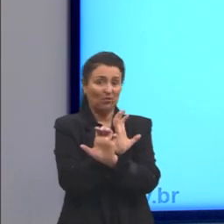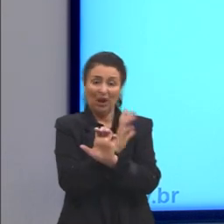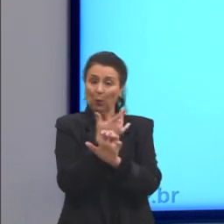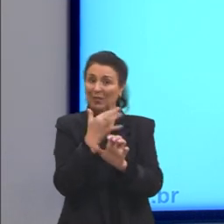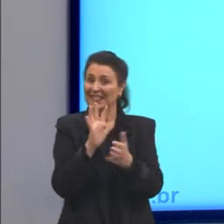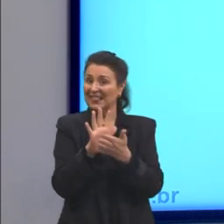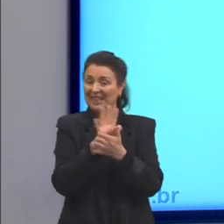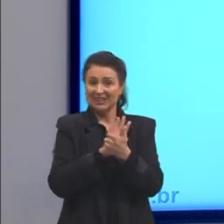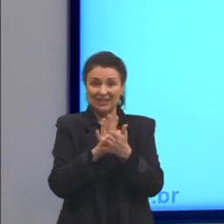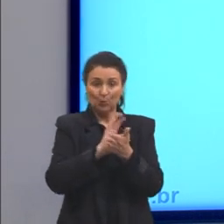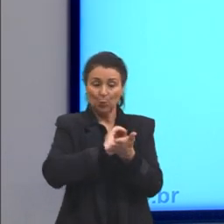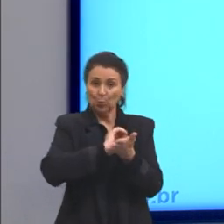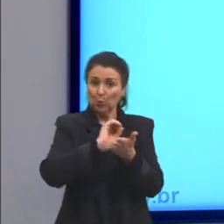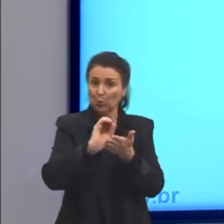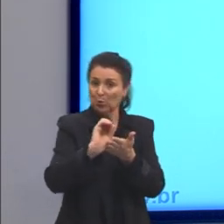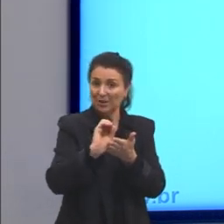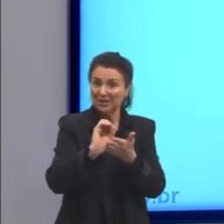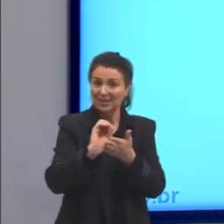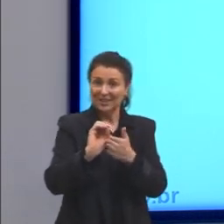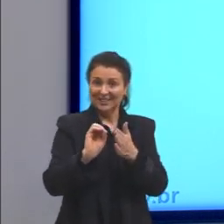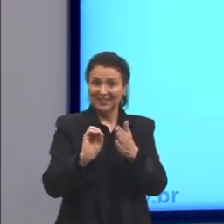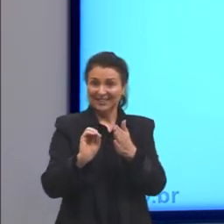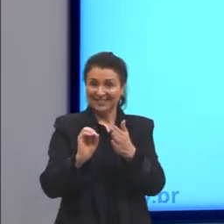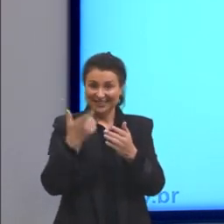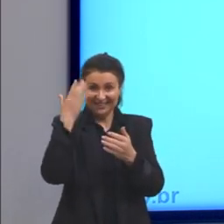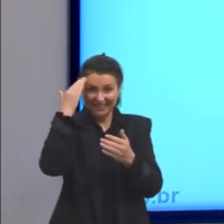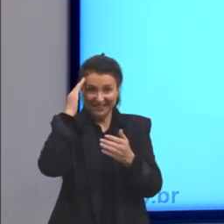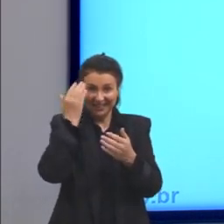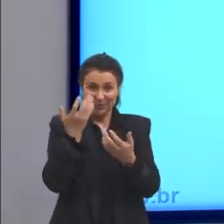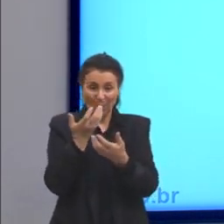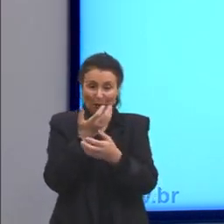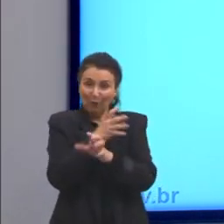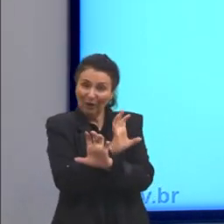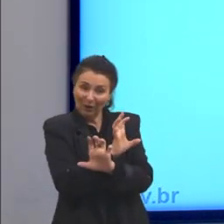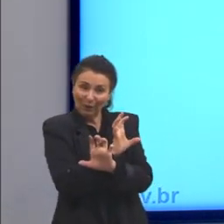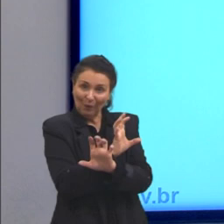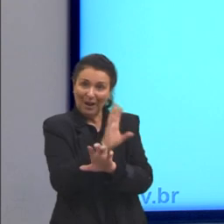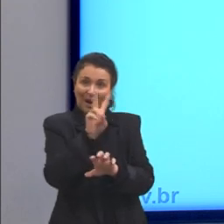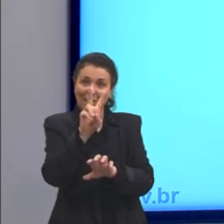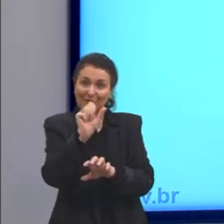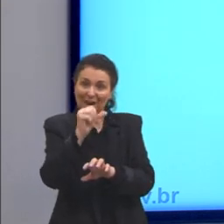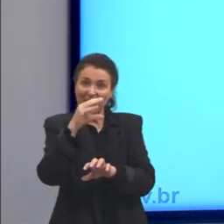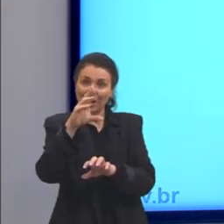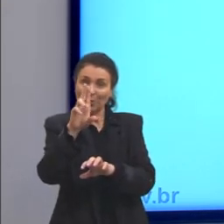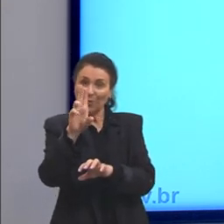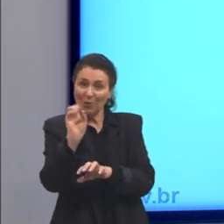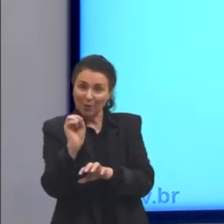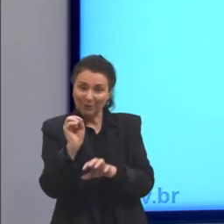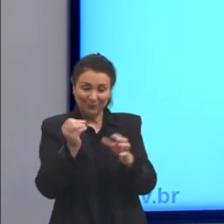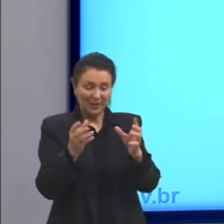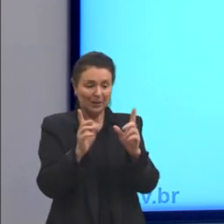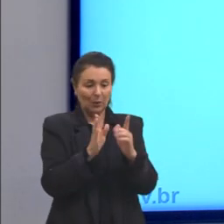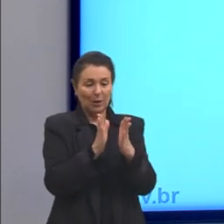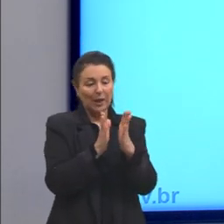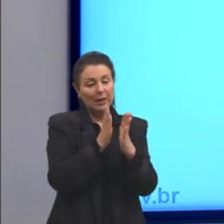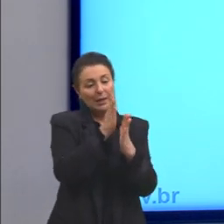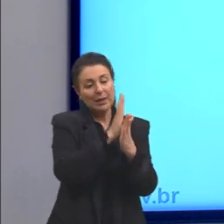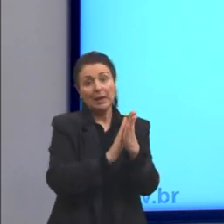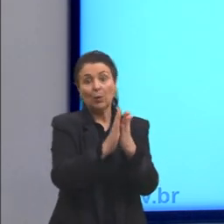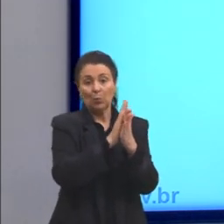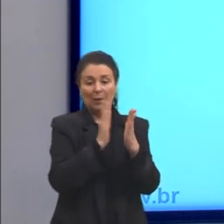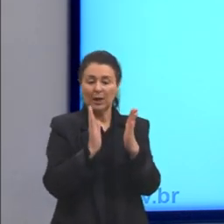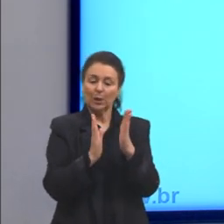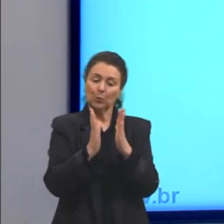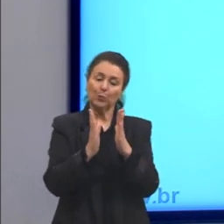porque nessa parede aqui a gente tem um vácuo, é quase um vácuo perfeito. Claro que é muito difícil a gente criar o vácuo